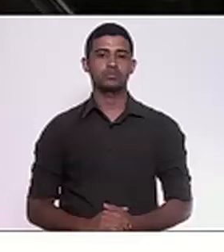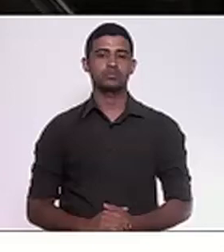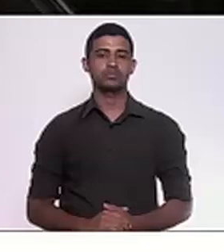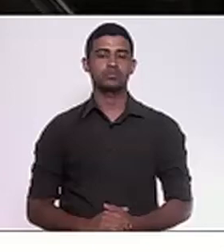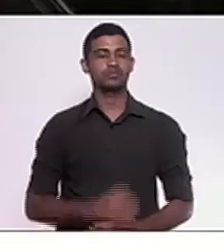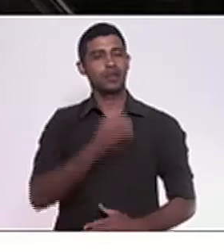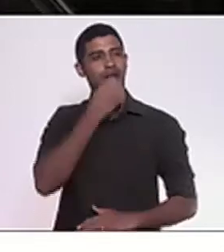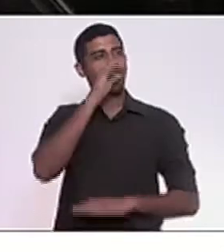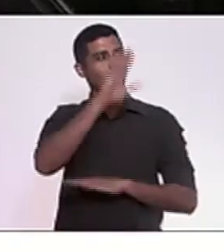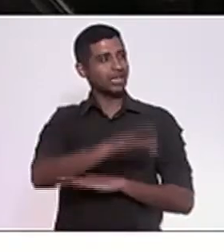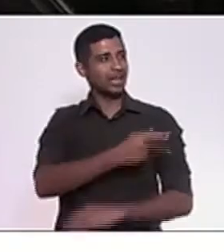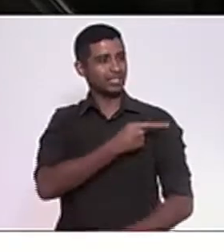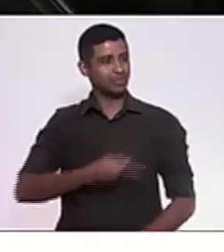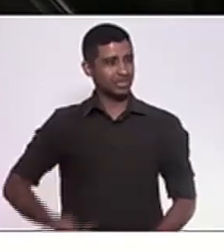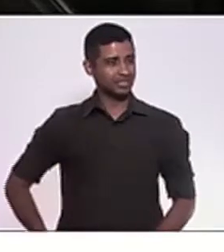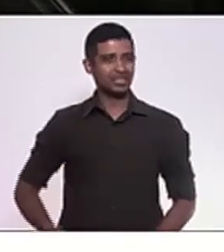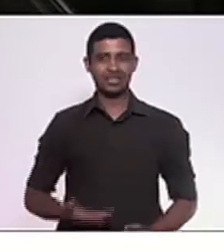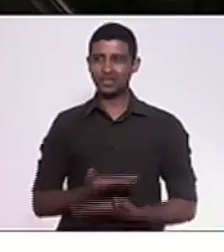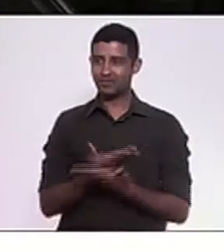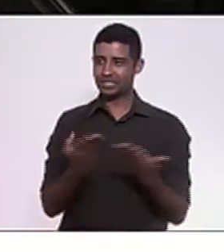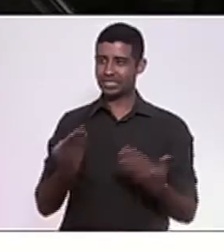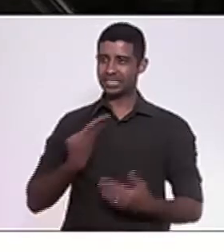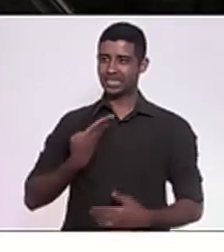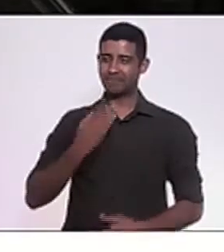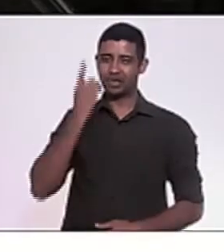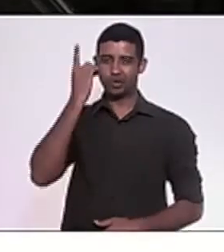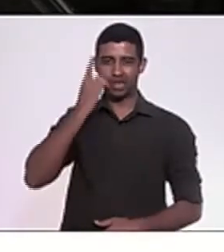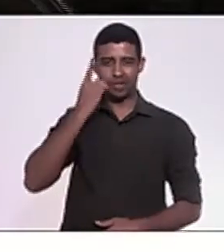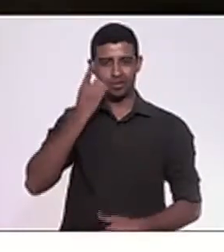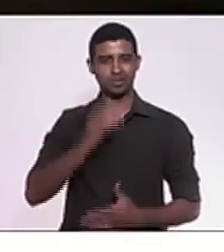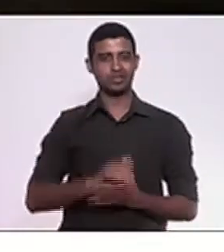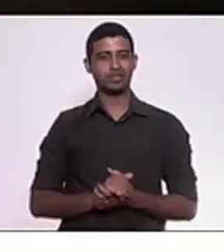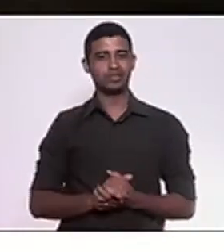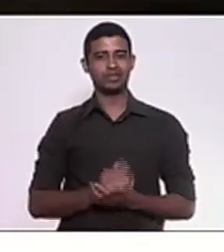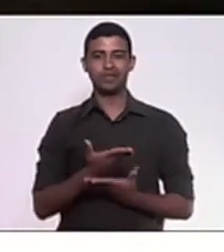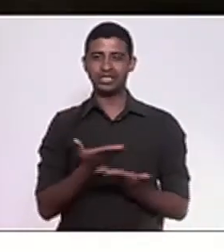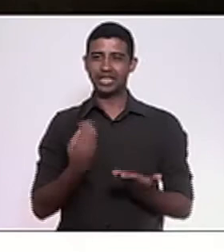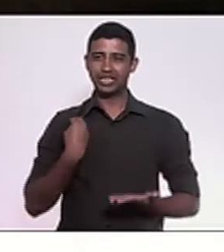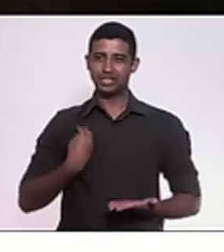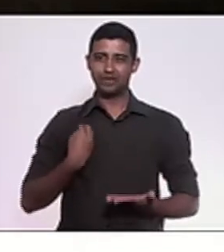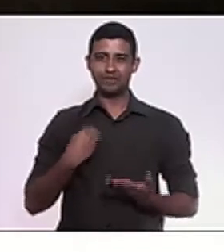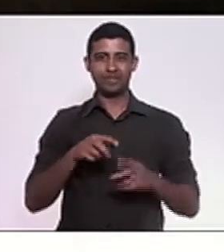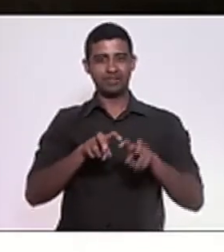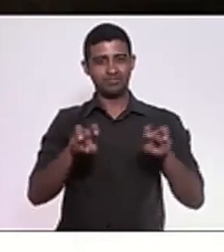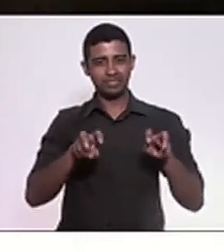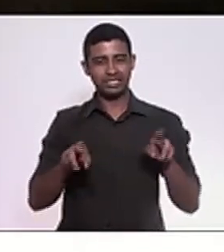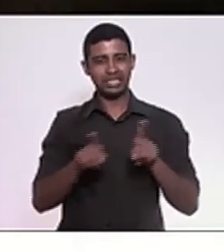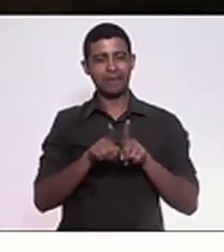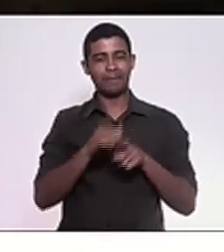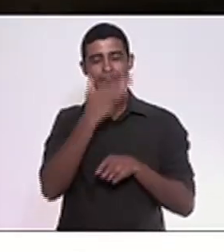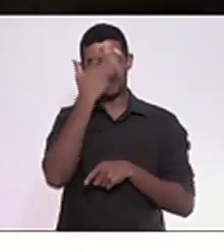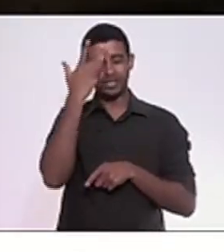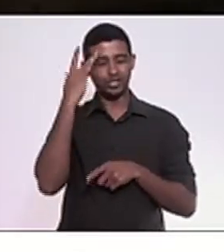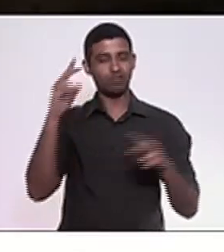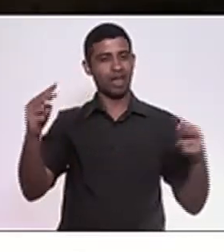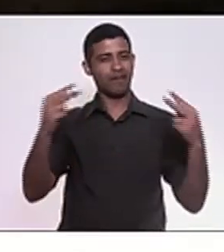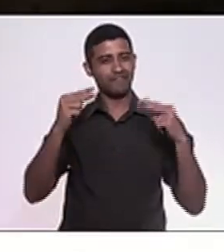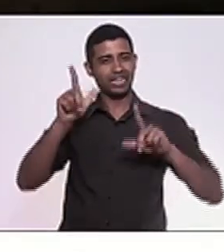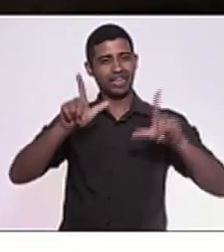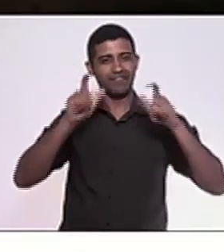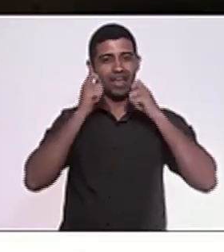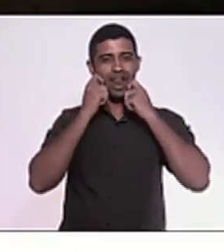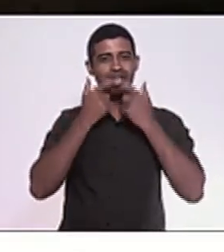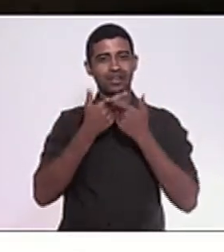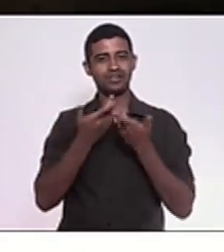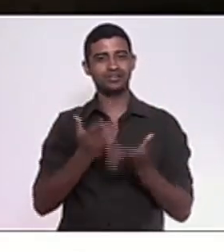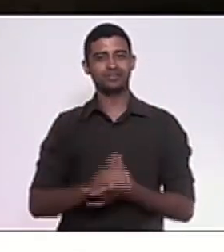Boa tarde, presidente, novos colegas parlamentares, público presente e quem nos assiste através da TV Alérgios.